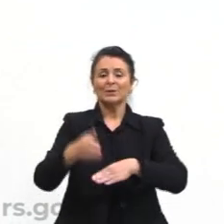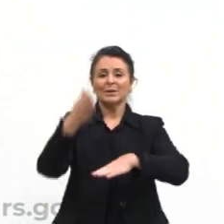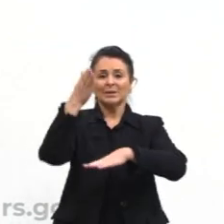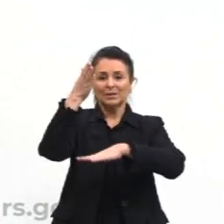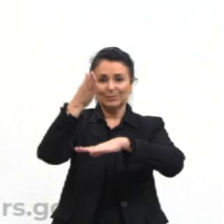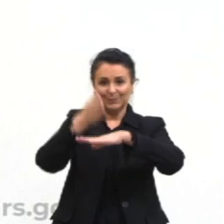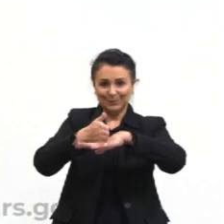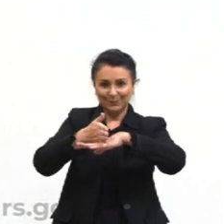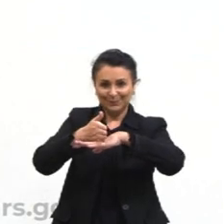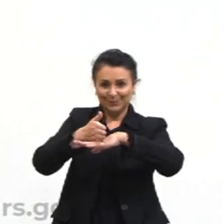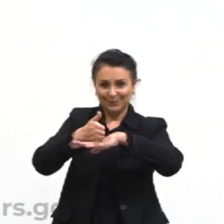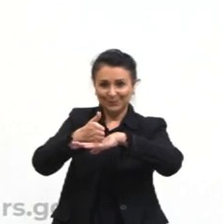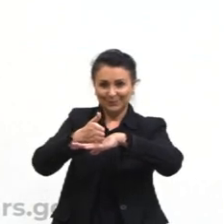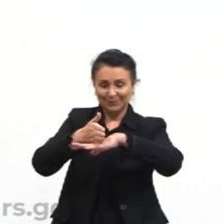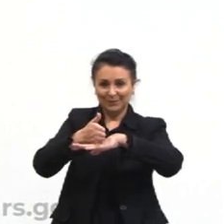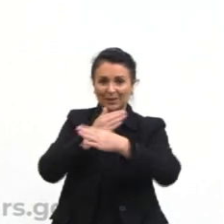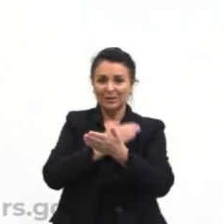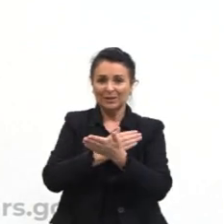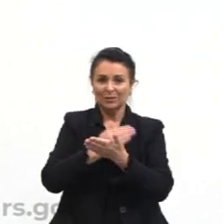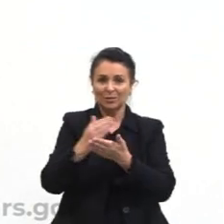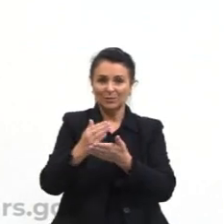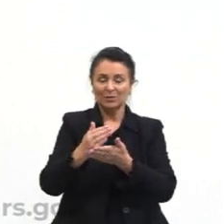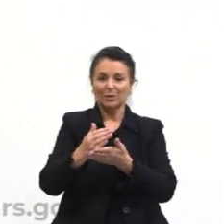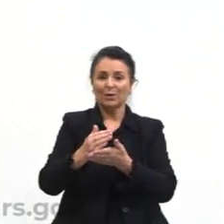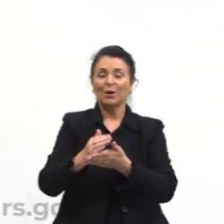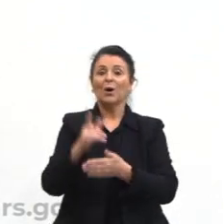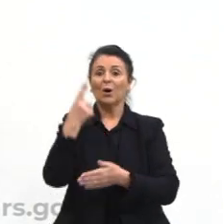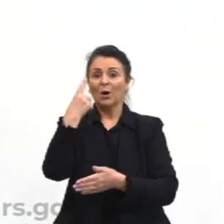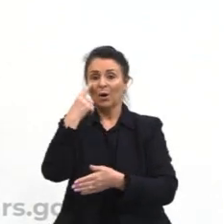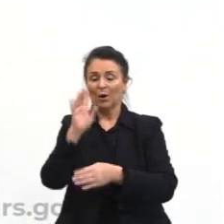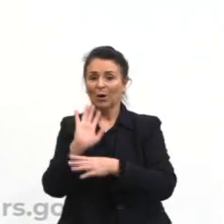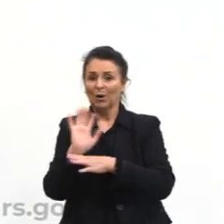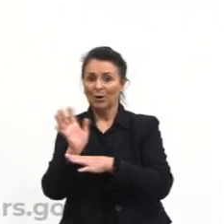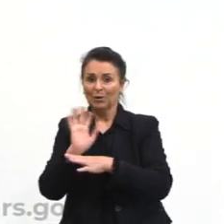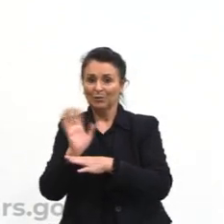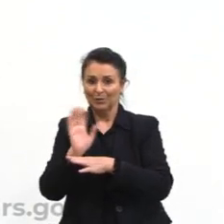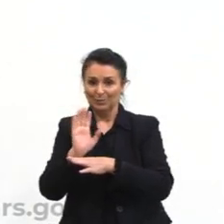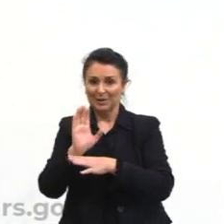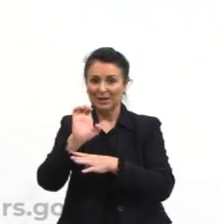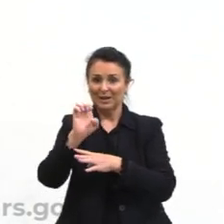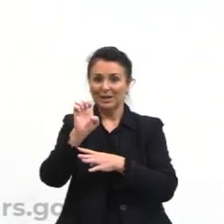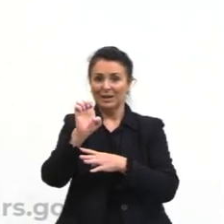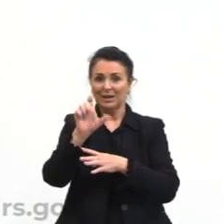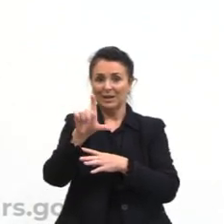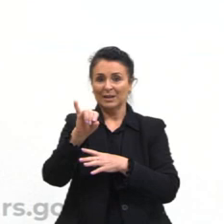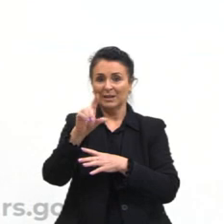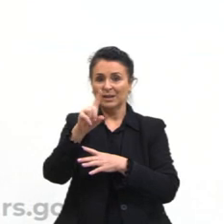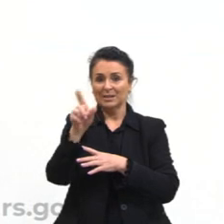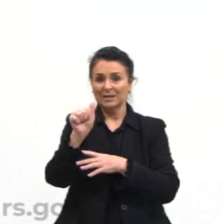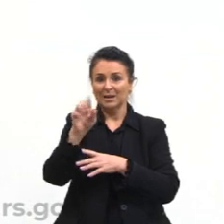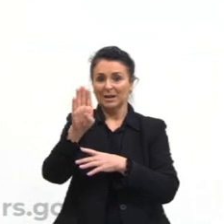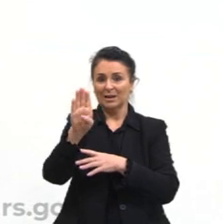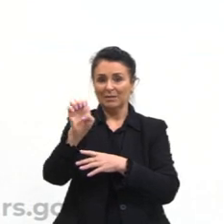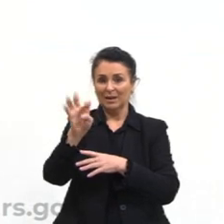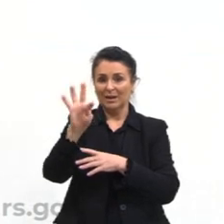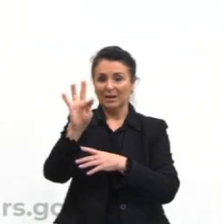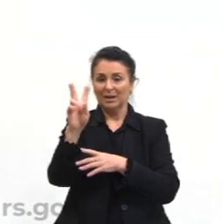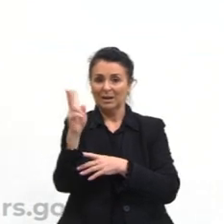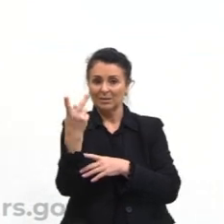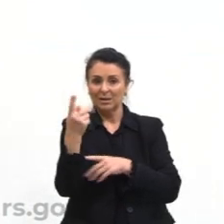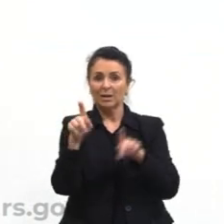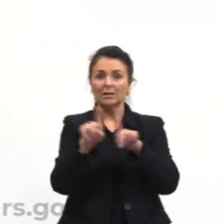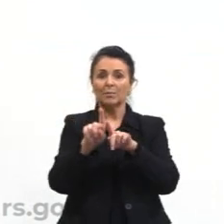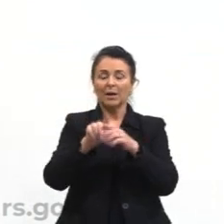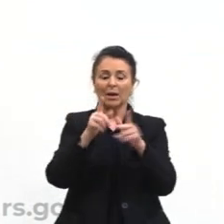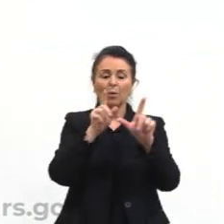quero deixar aqui para vocês a indicação do filme sobre Elisabeth, A Era de Ouro, e também uma série sobre a revolução da pólvora, que é